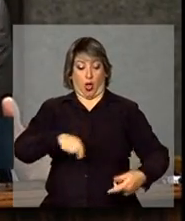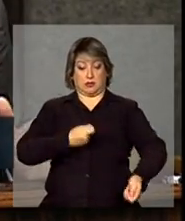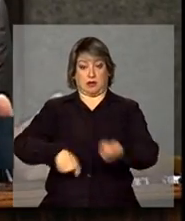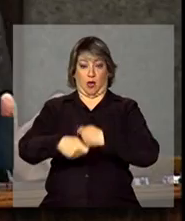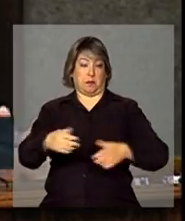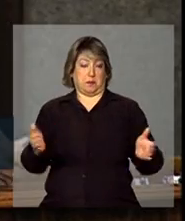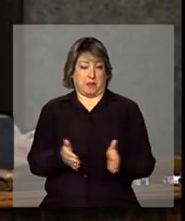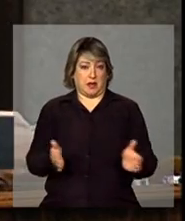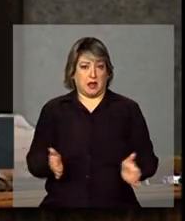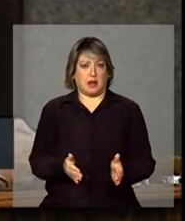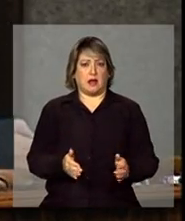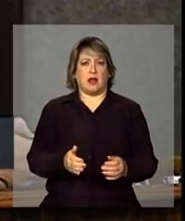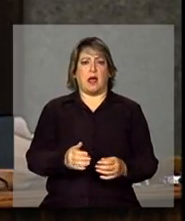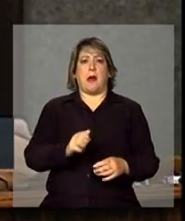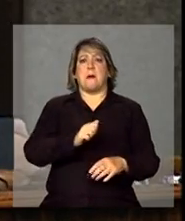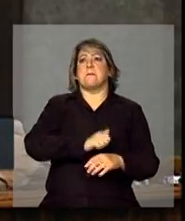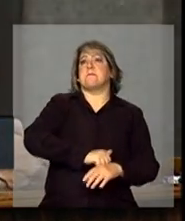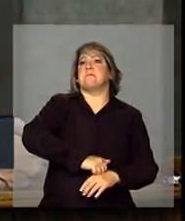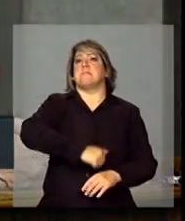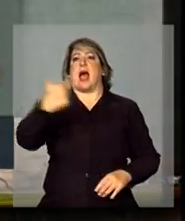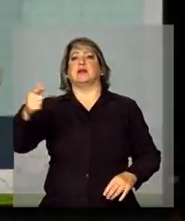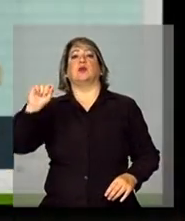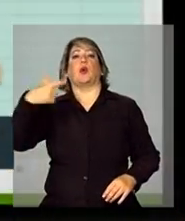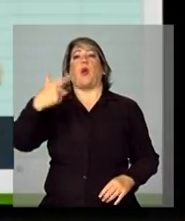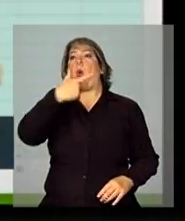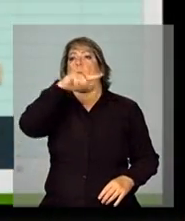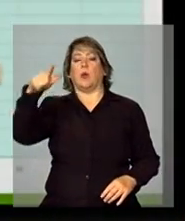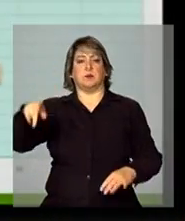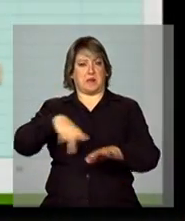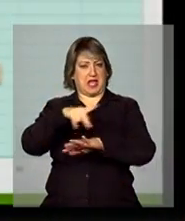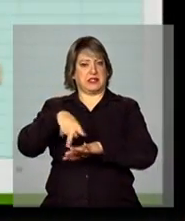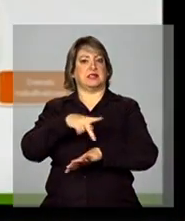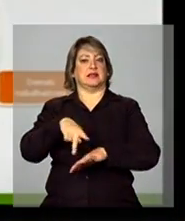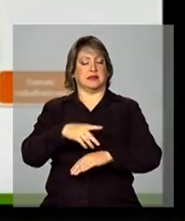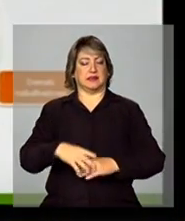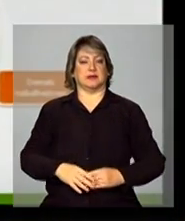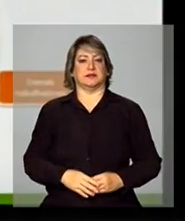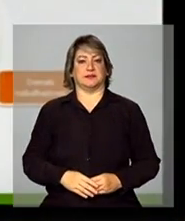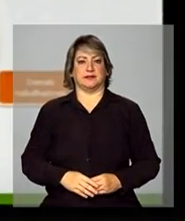empreendimentos geram muito mais do que esses países.